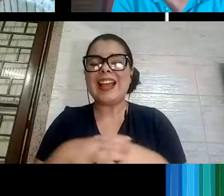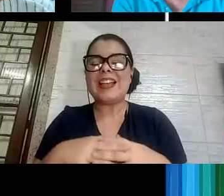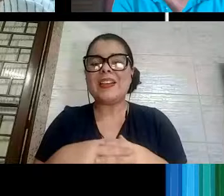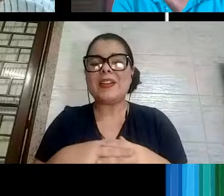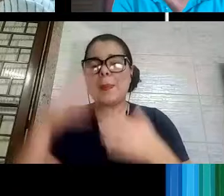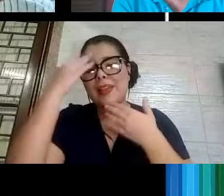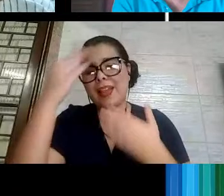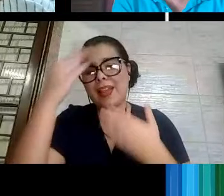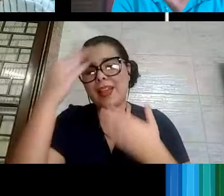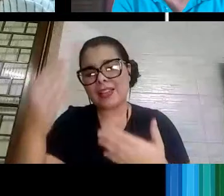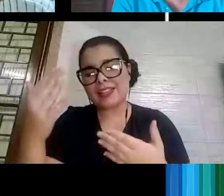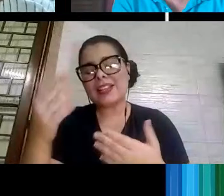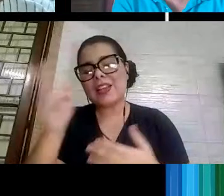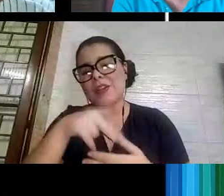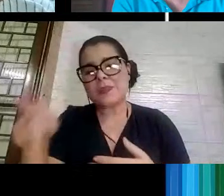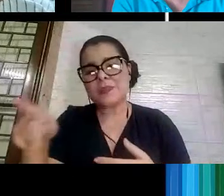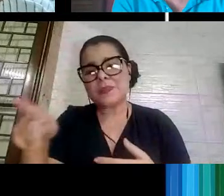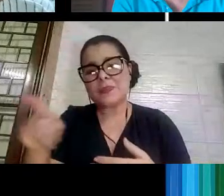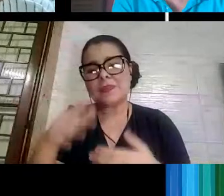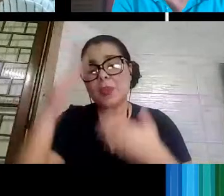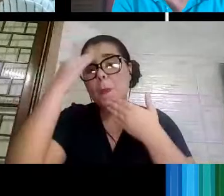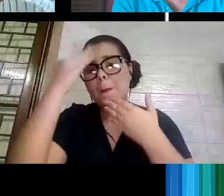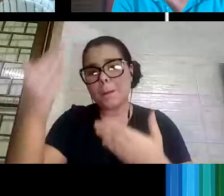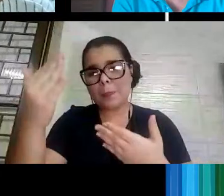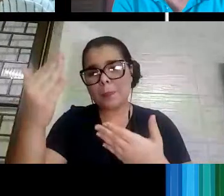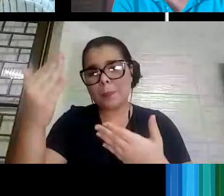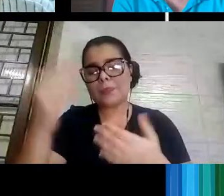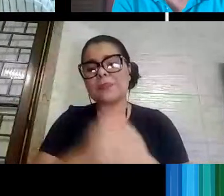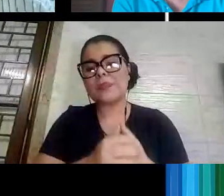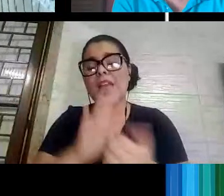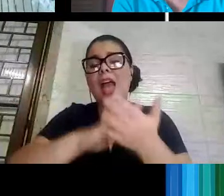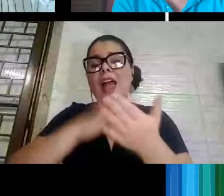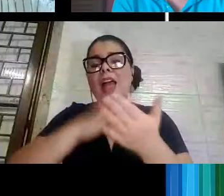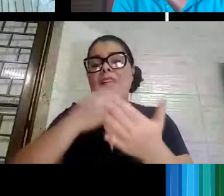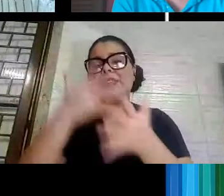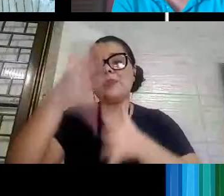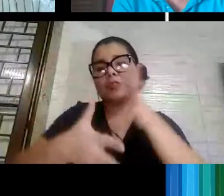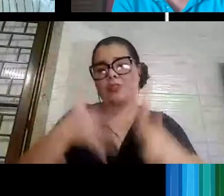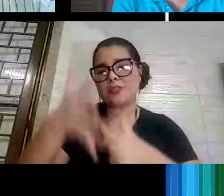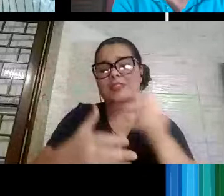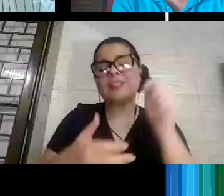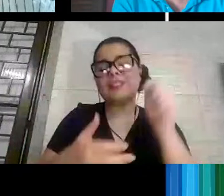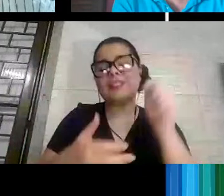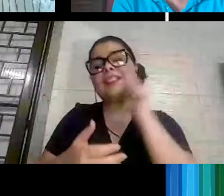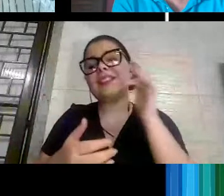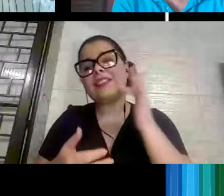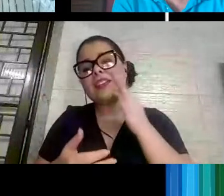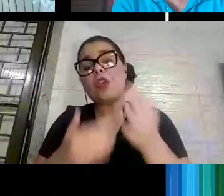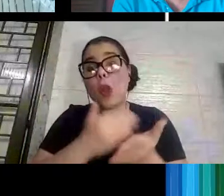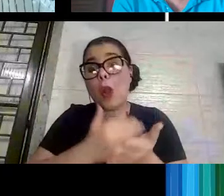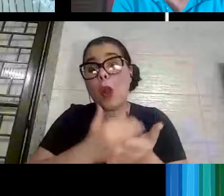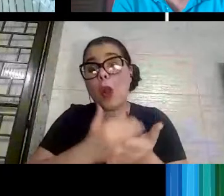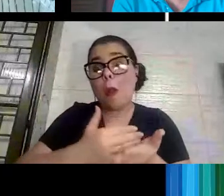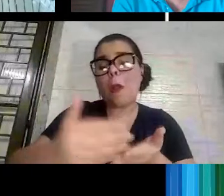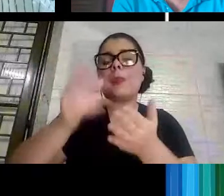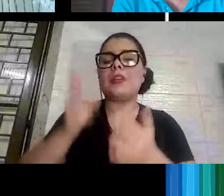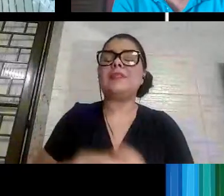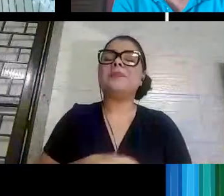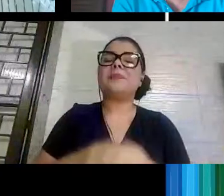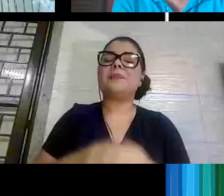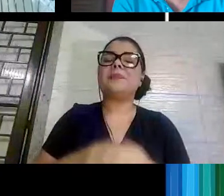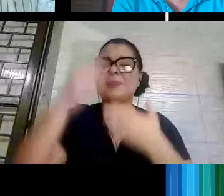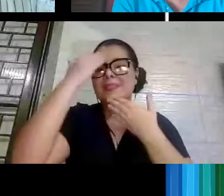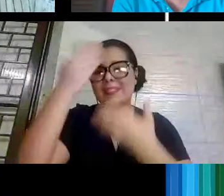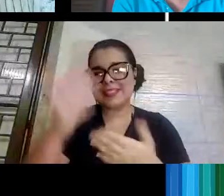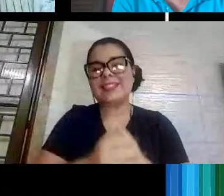Muito obrigado, professor, muito obrigado a nossa intérprete, que está ali já conosco desde o início, Ana Flávia, muito